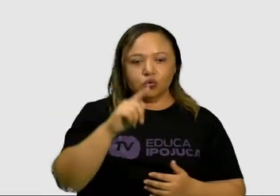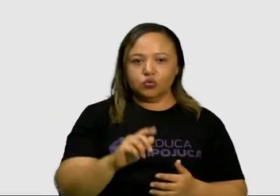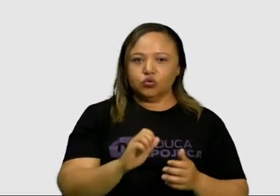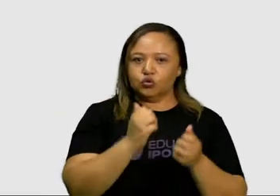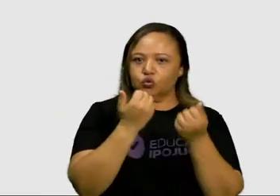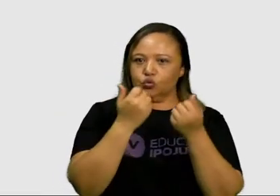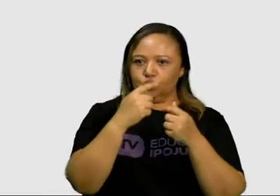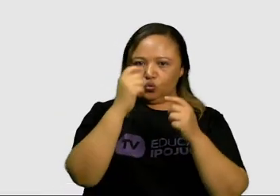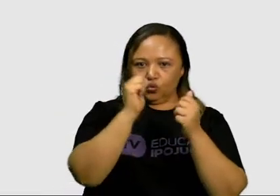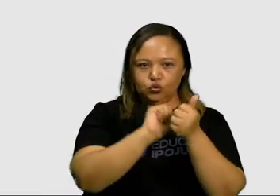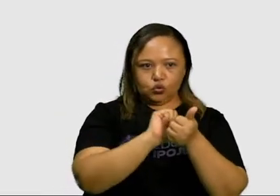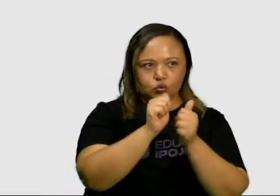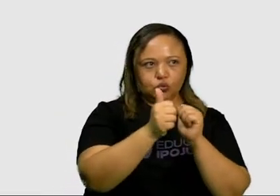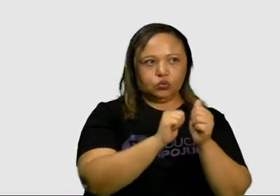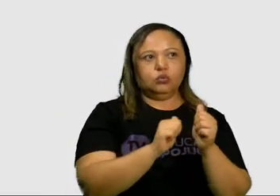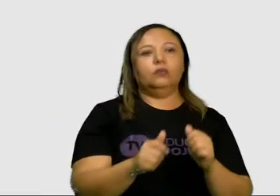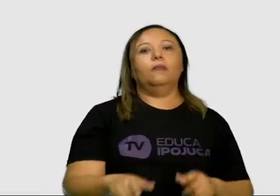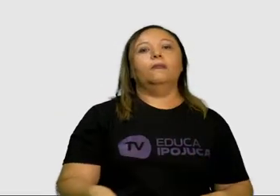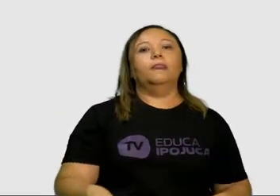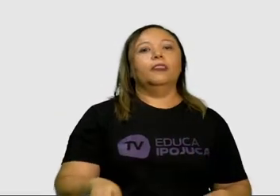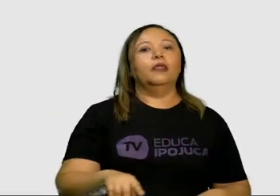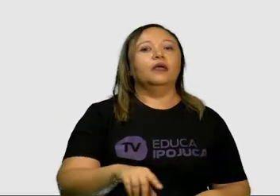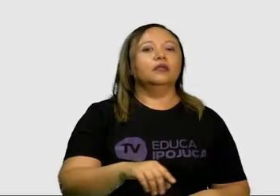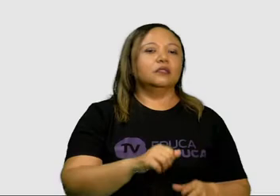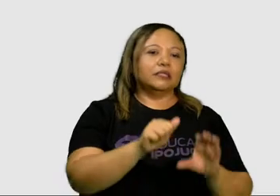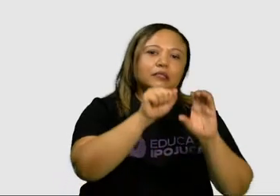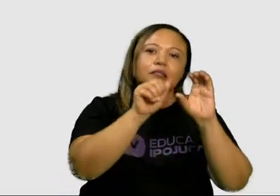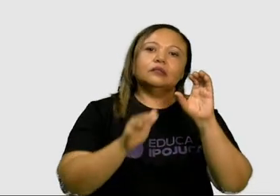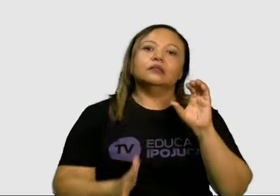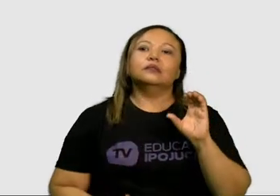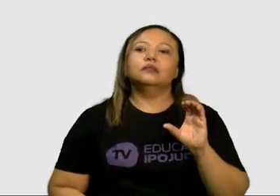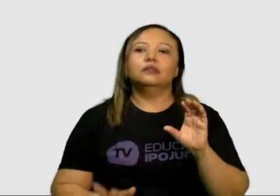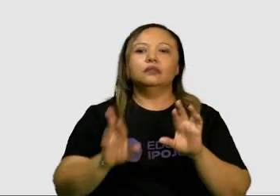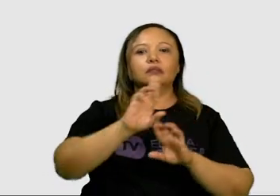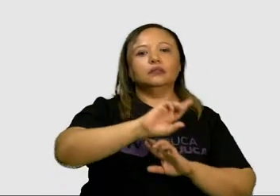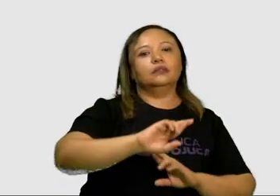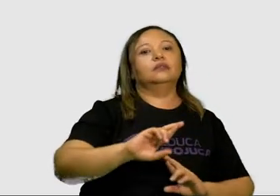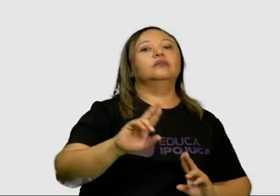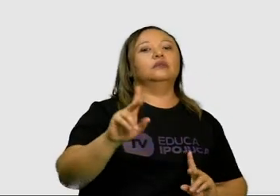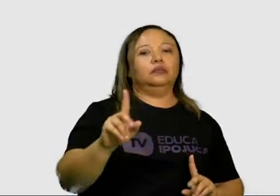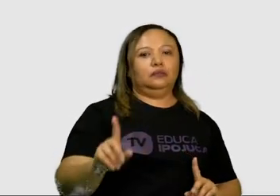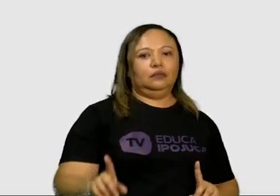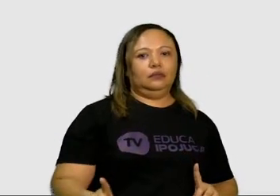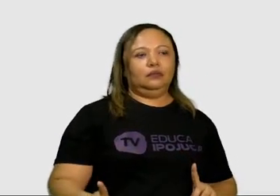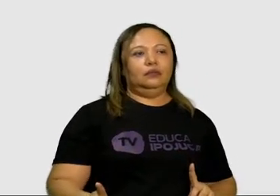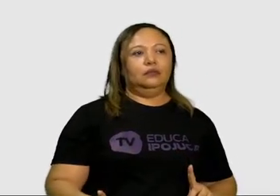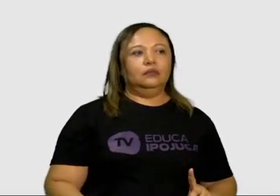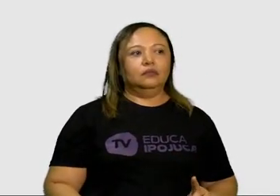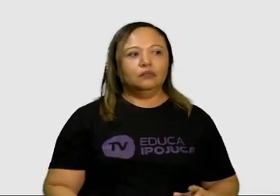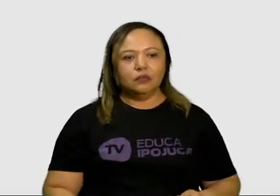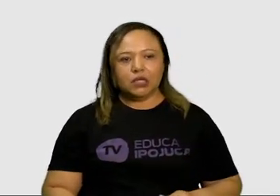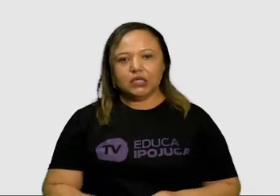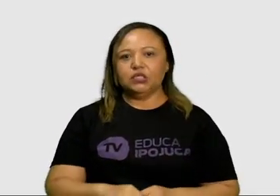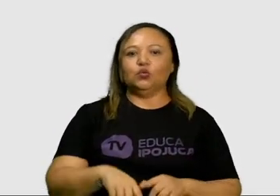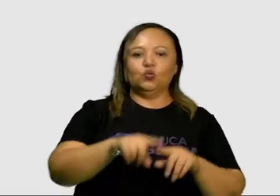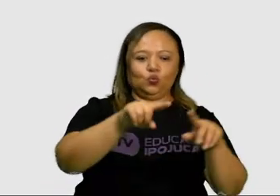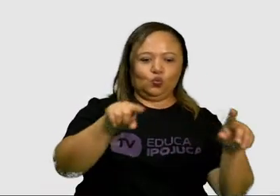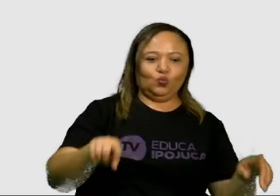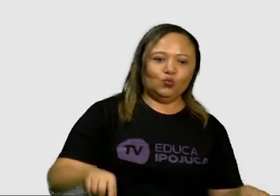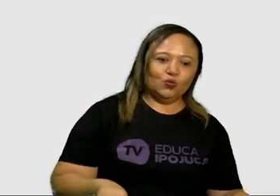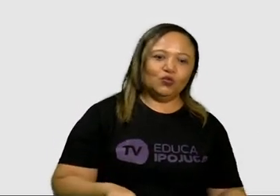os jogos, eles também vão ser categorizados, mas a categoria do jogo vai ser jogo de salão,